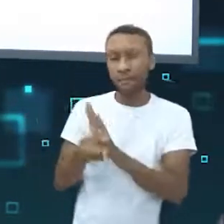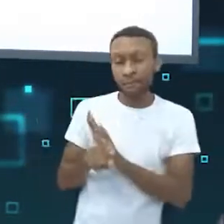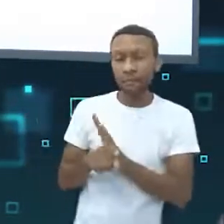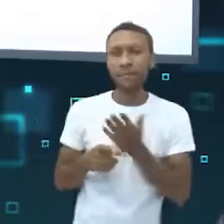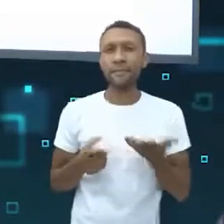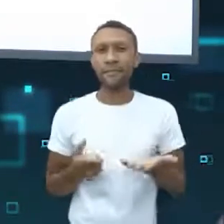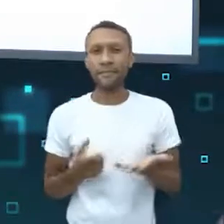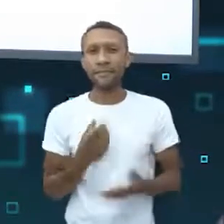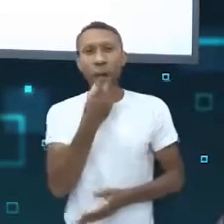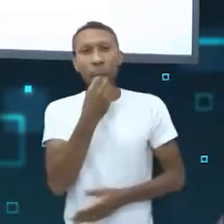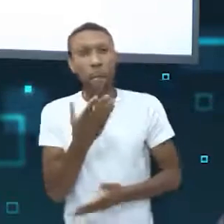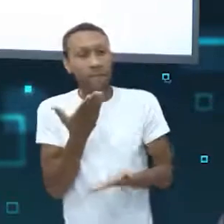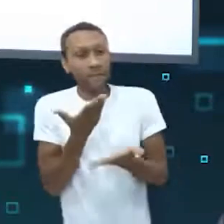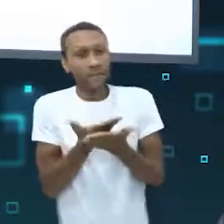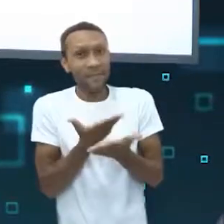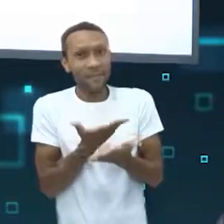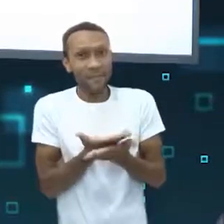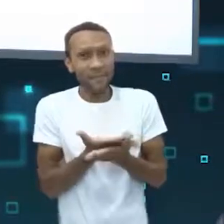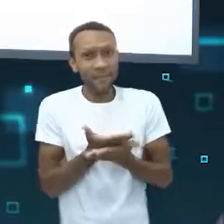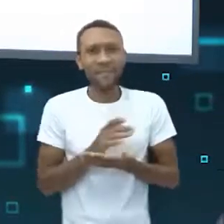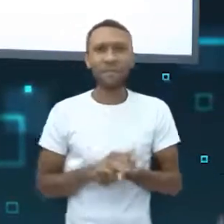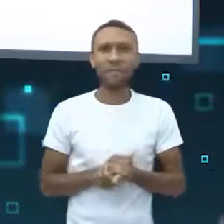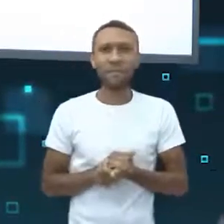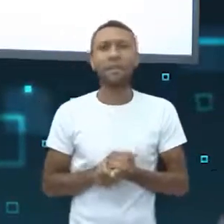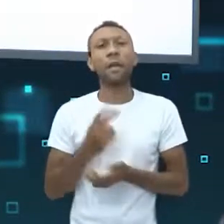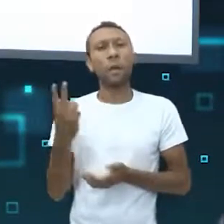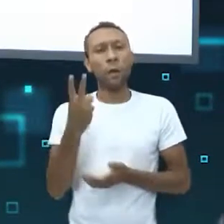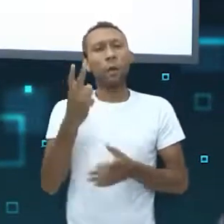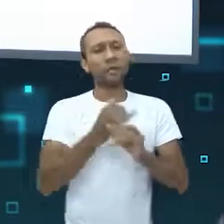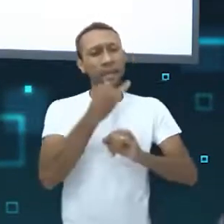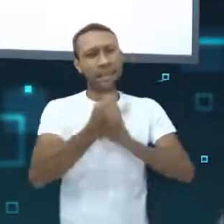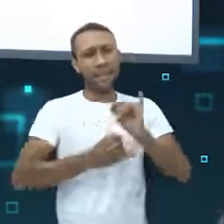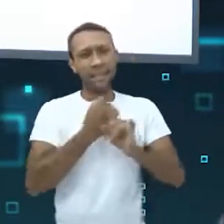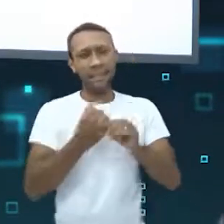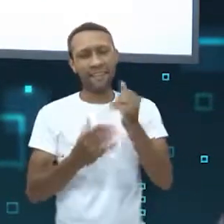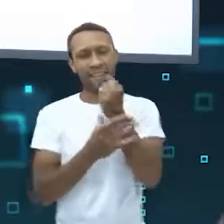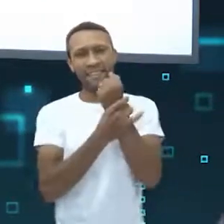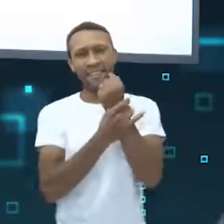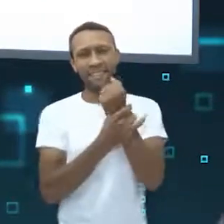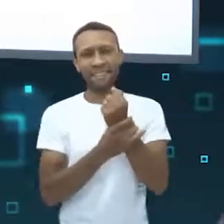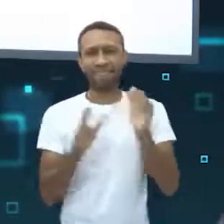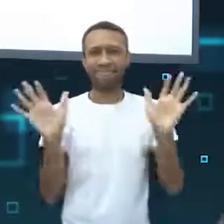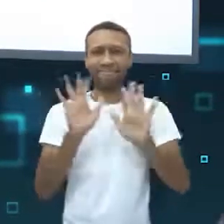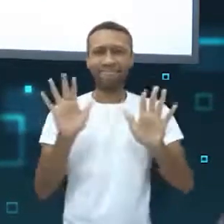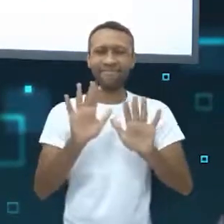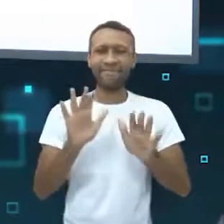esse assunto. Bons estudos. E façam uso positivo da internet. Obrigada. Obrigada. Obrigada.